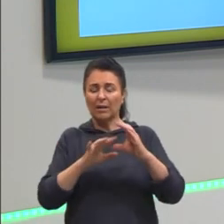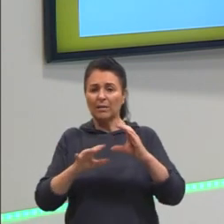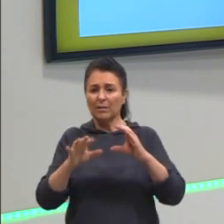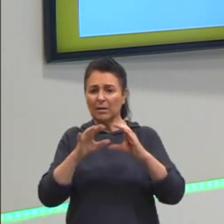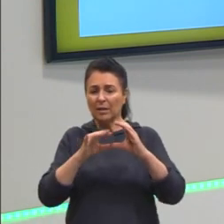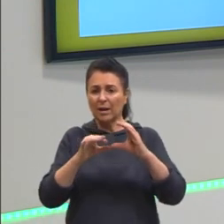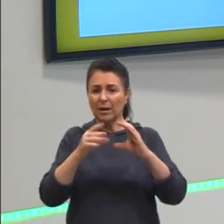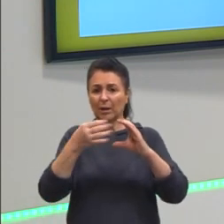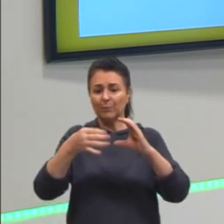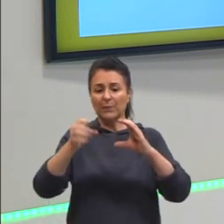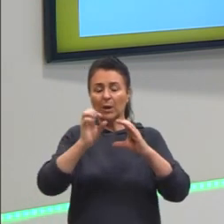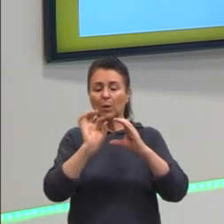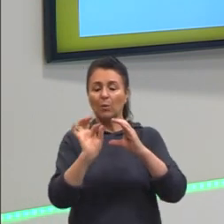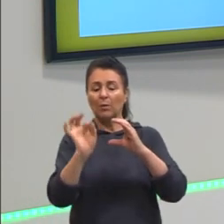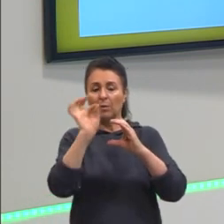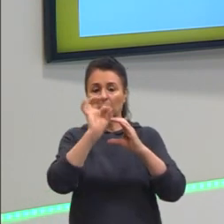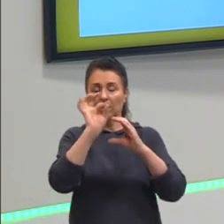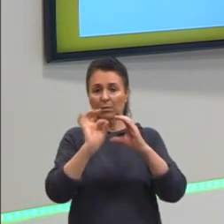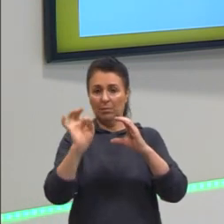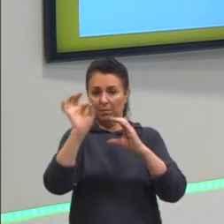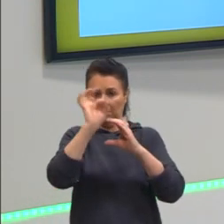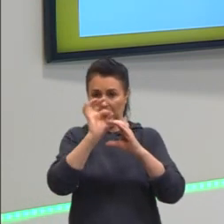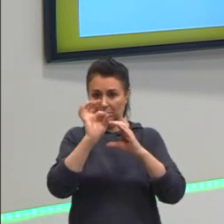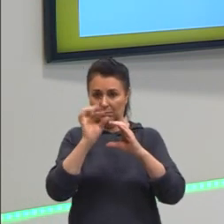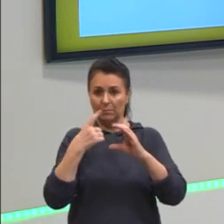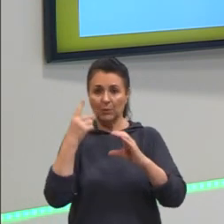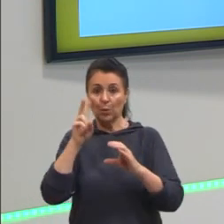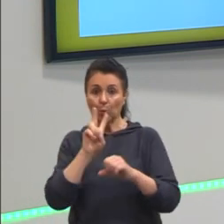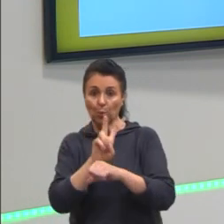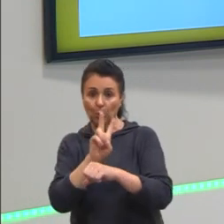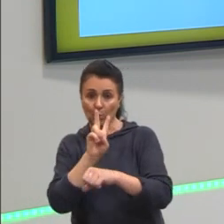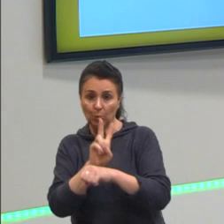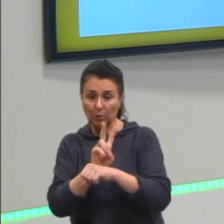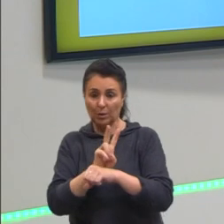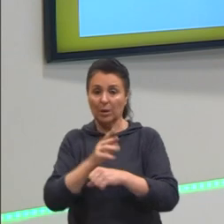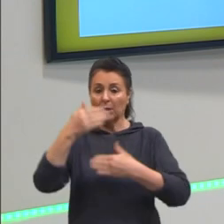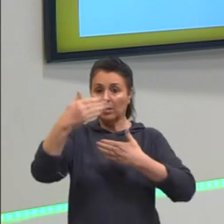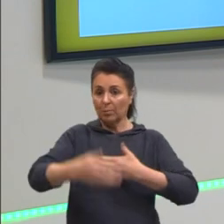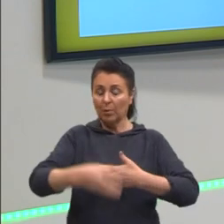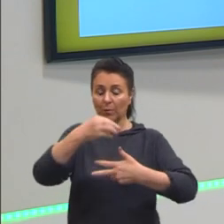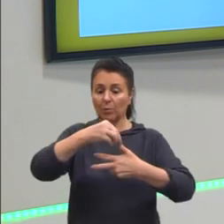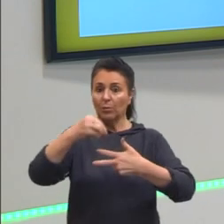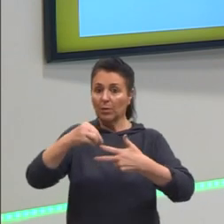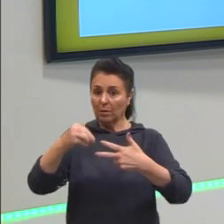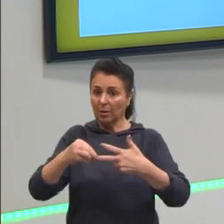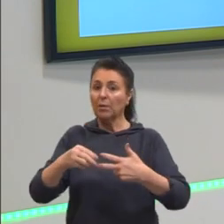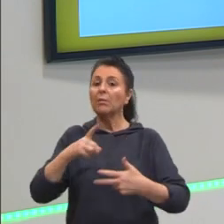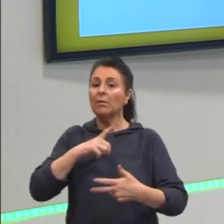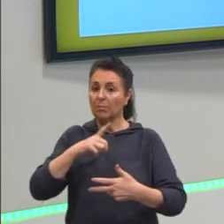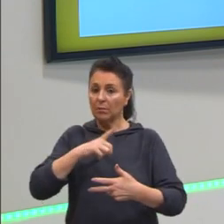90% das vezes nas provas do Enem, caem alguma coisa sobre organela, tá? Então, é batata, assim.